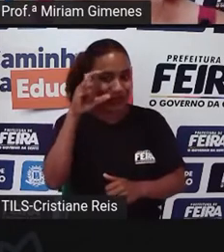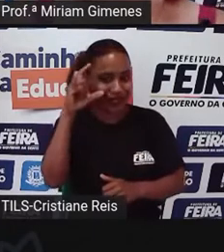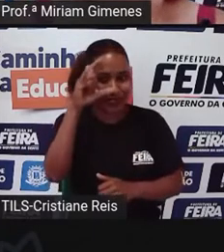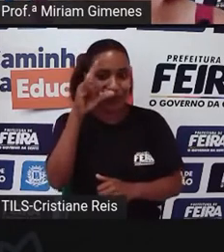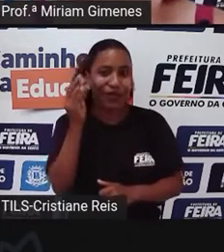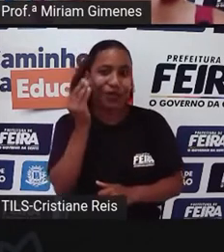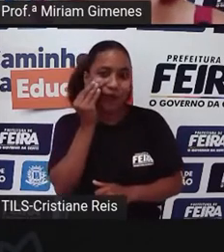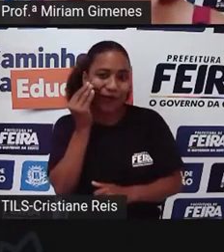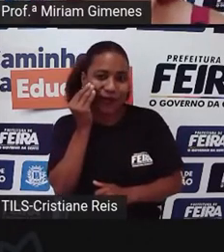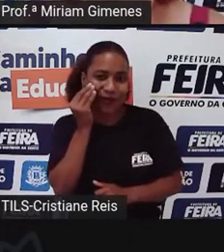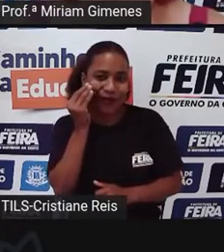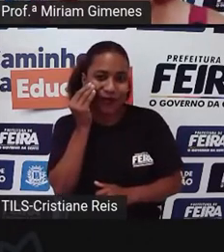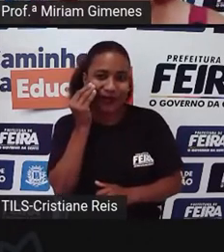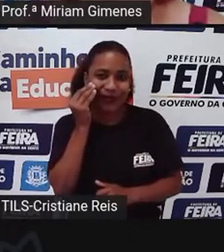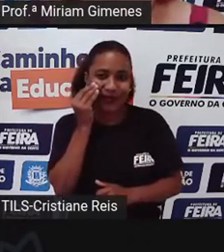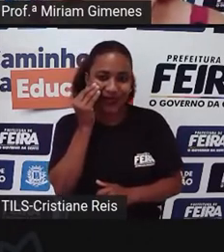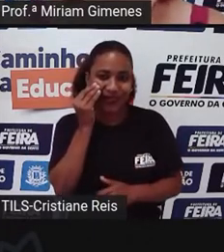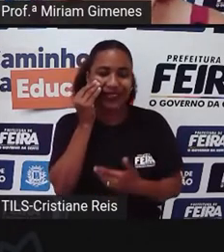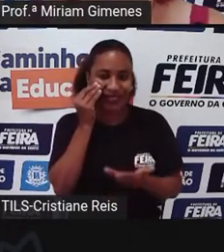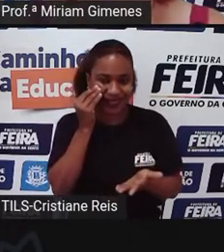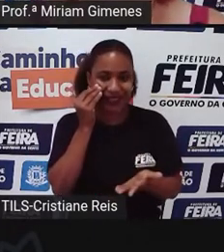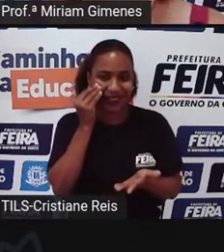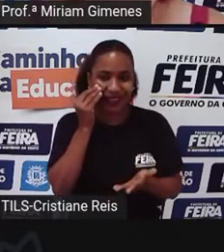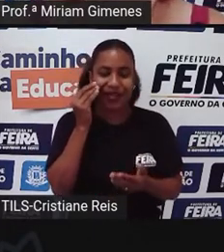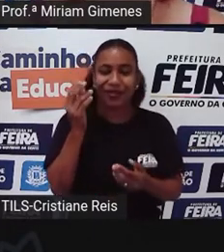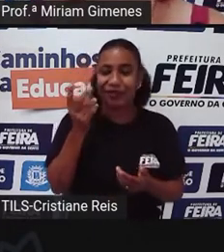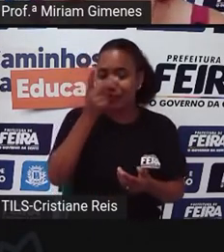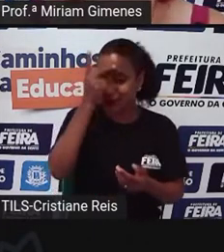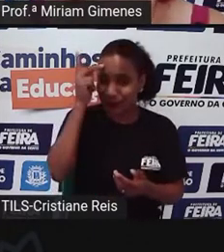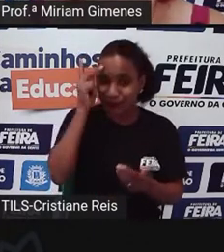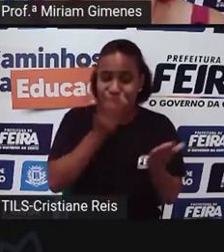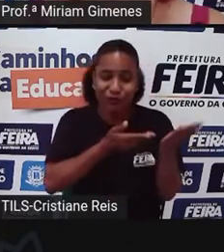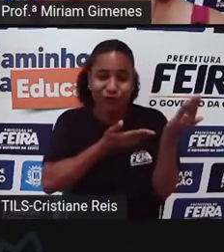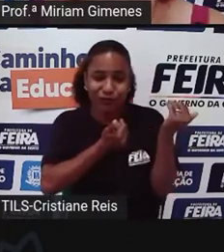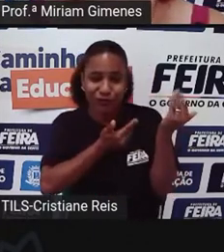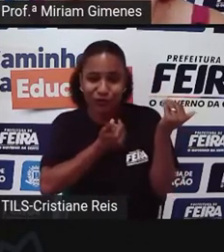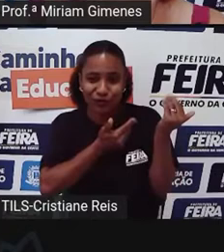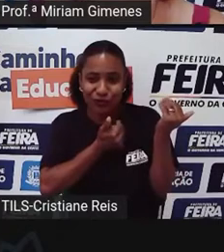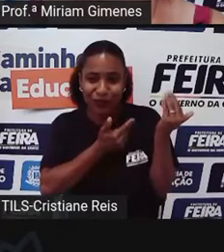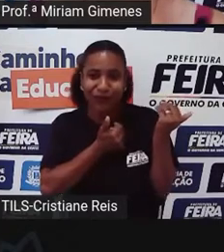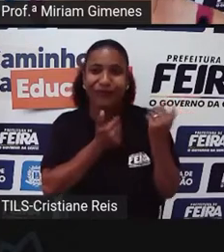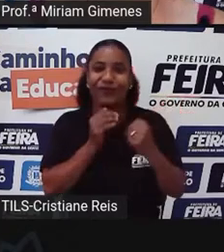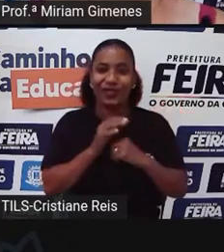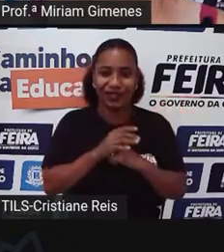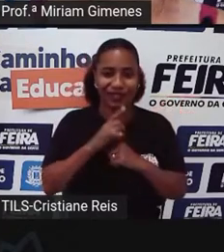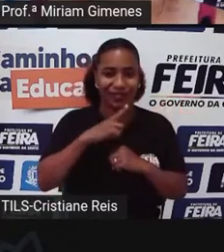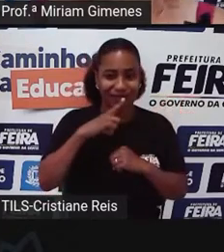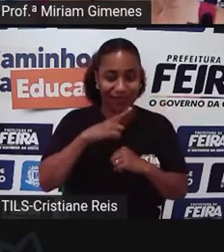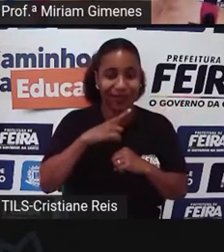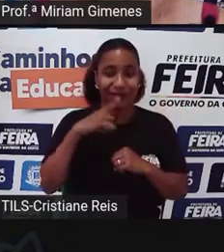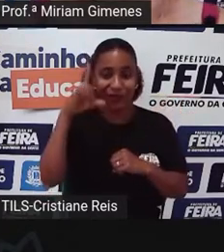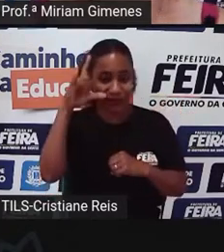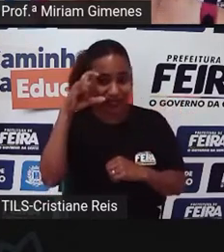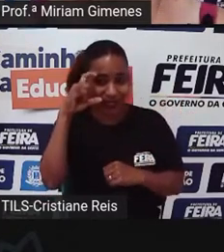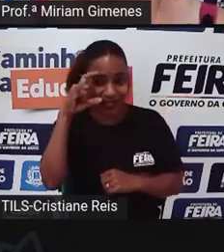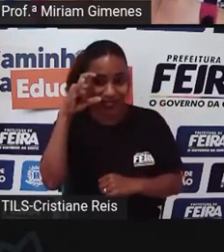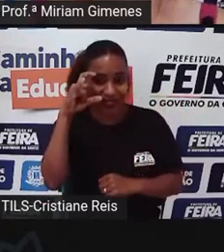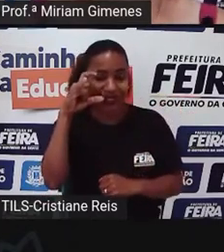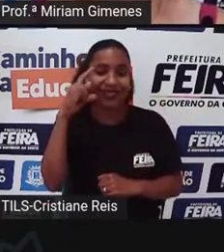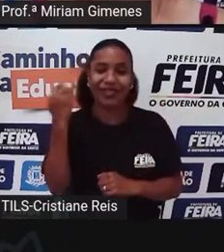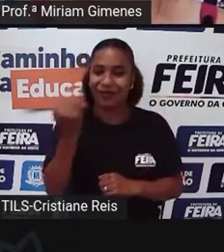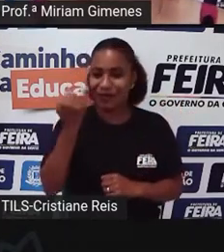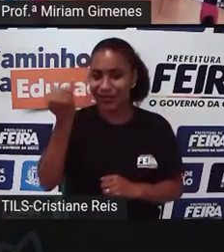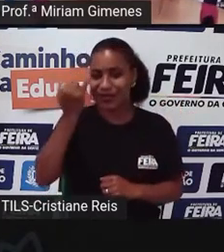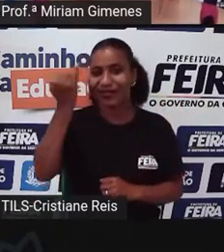linguagem Que a Que alcança Os jovens Né É uma grande vitrine No Instagram Eu acho que